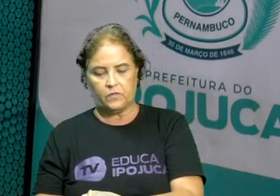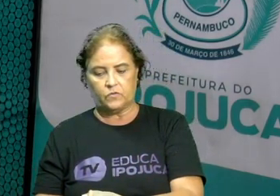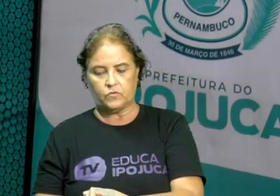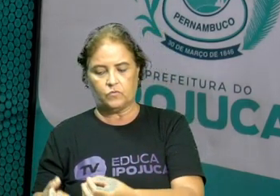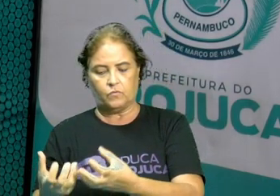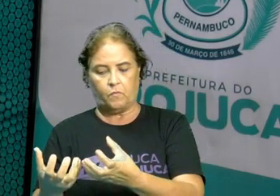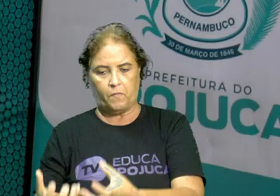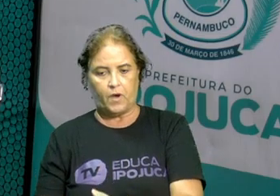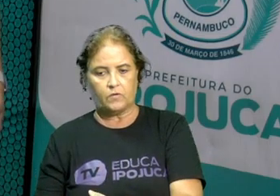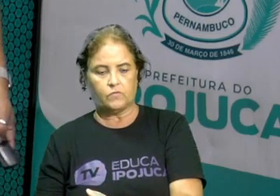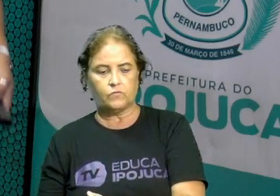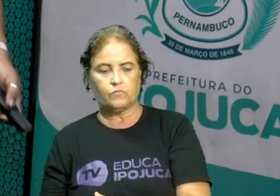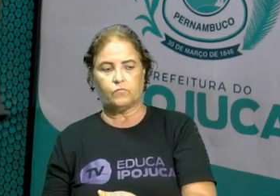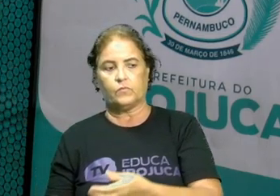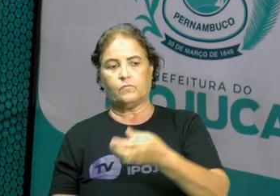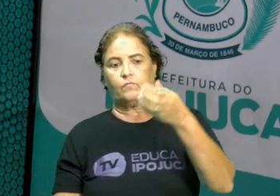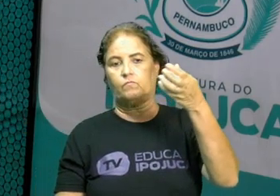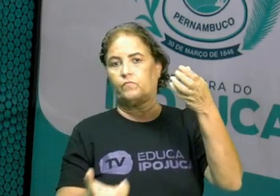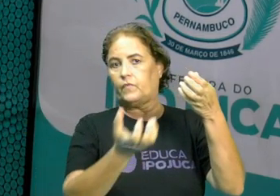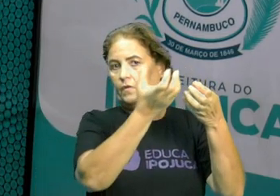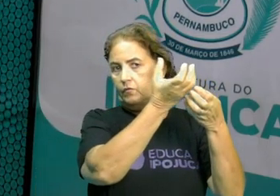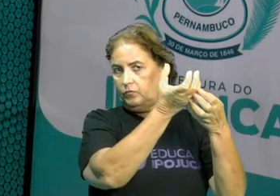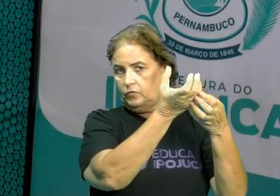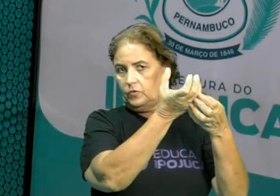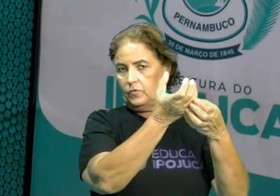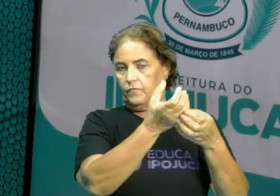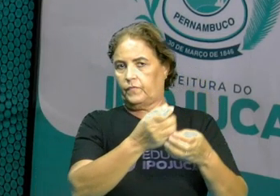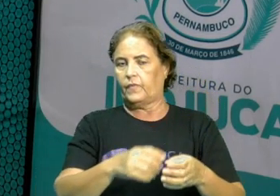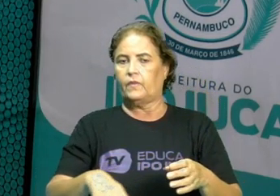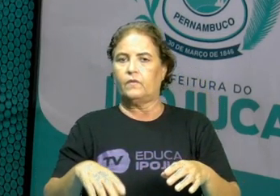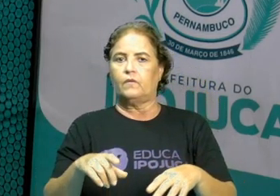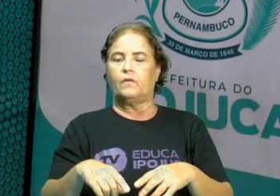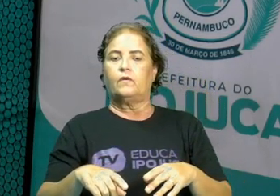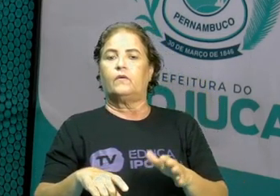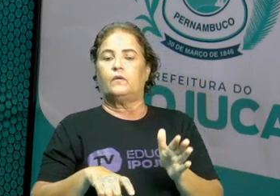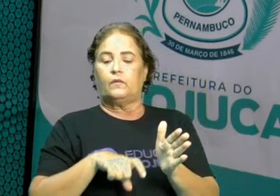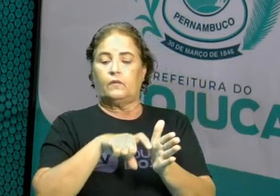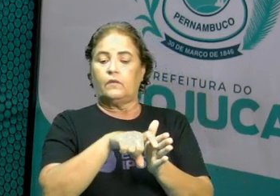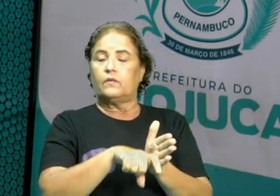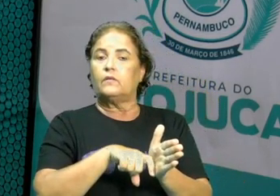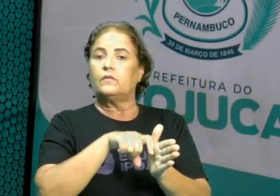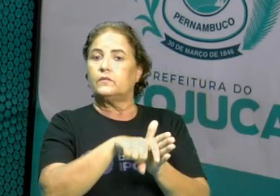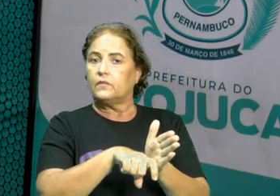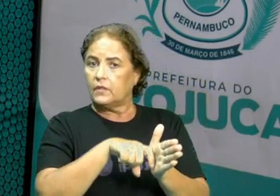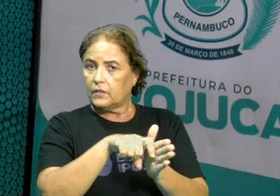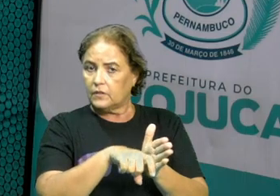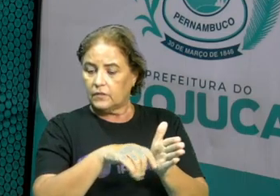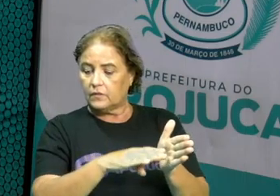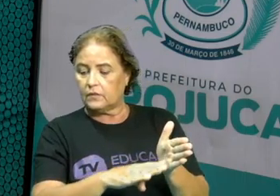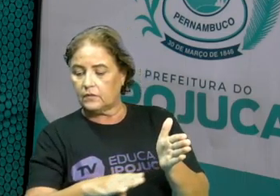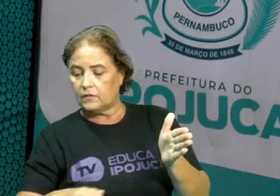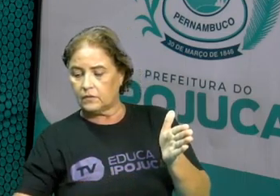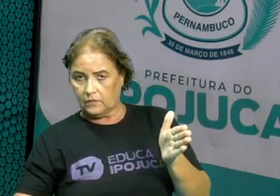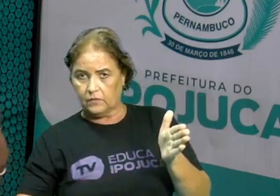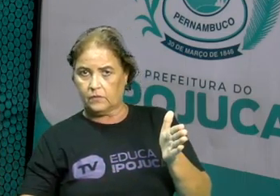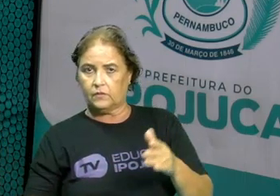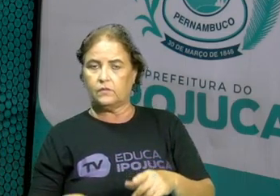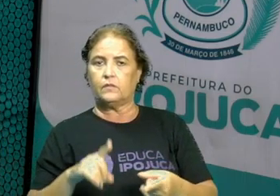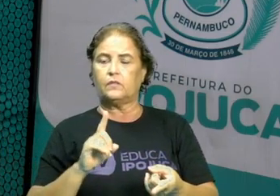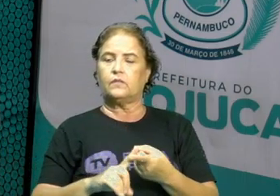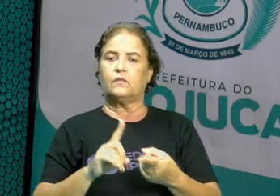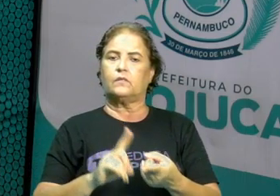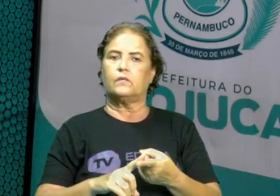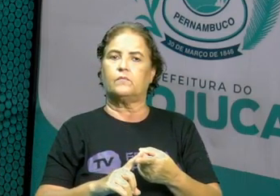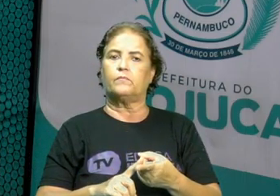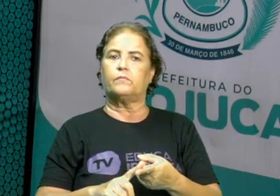mais alto. Por exemplo, as rampas dos cadeirantes, ou aquelas rampas que o pessoal usa na construção civil, para